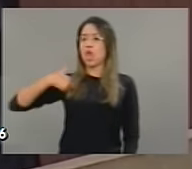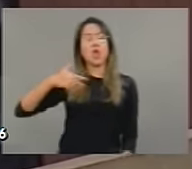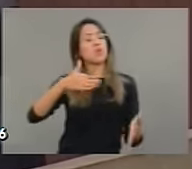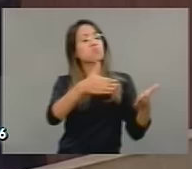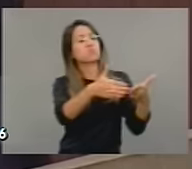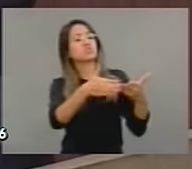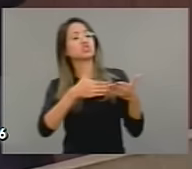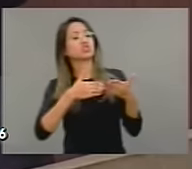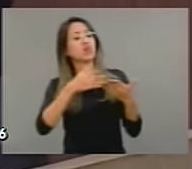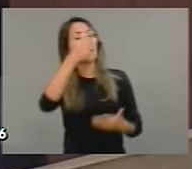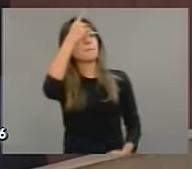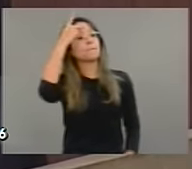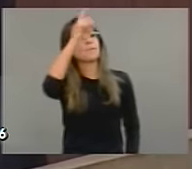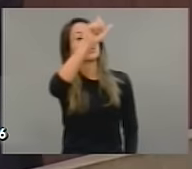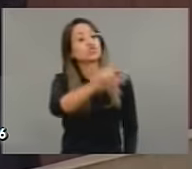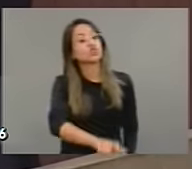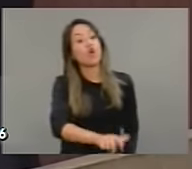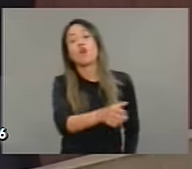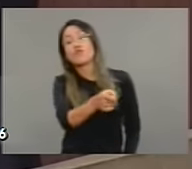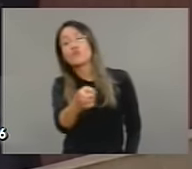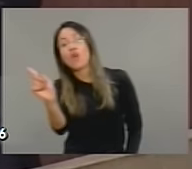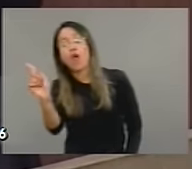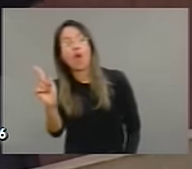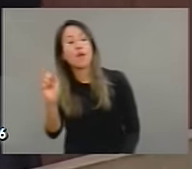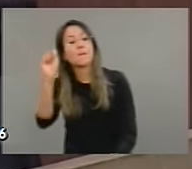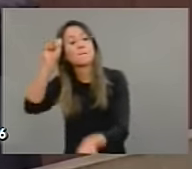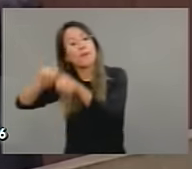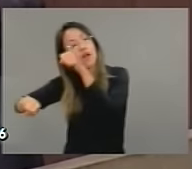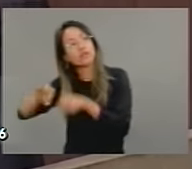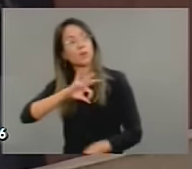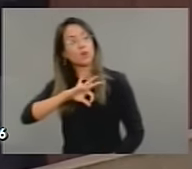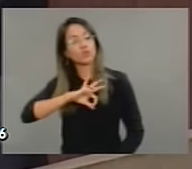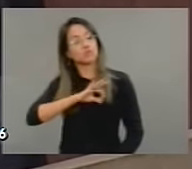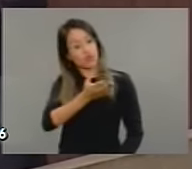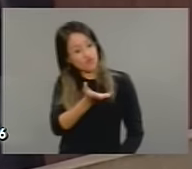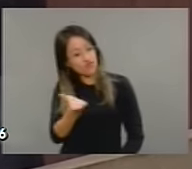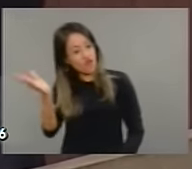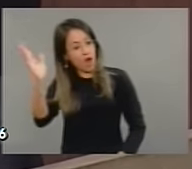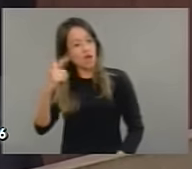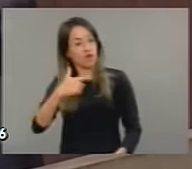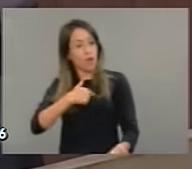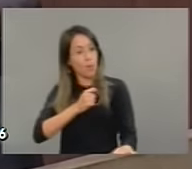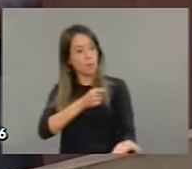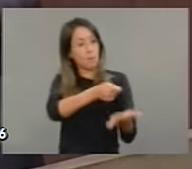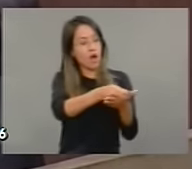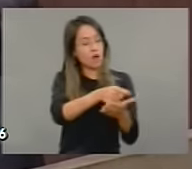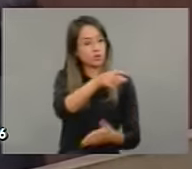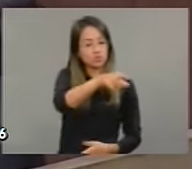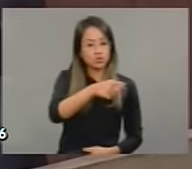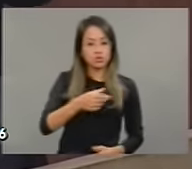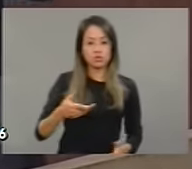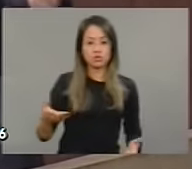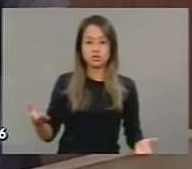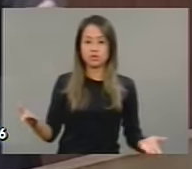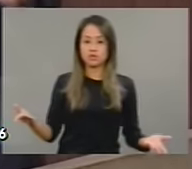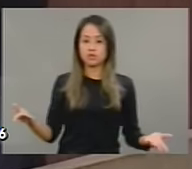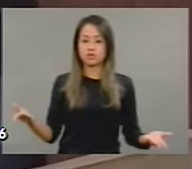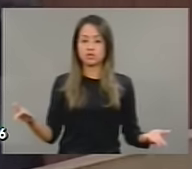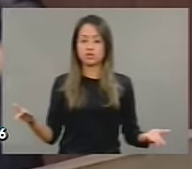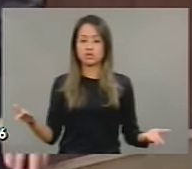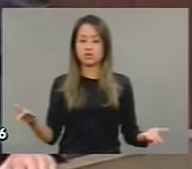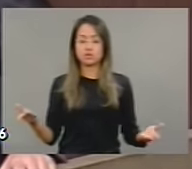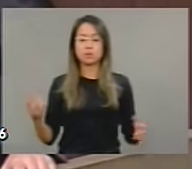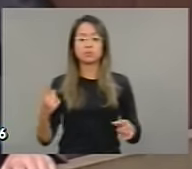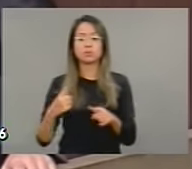parlamentar, que eu estaria, porventura, porventura, oferecendo defesa técnica ao causador